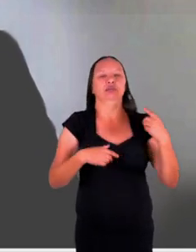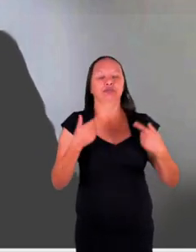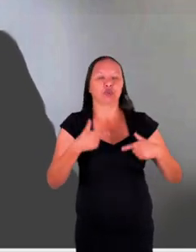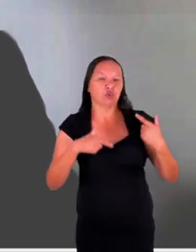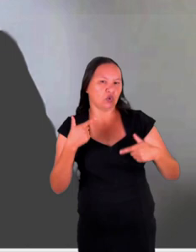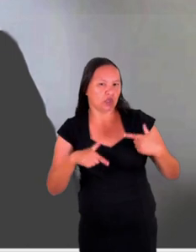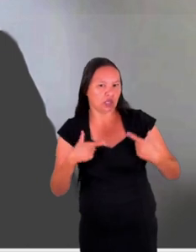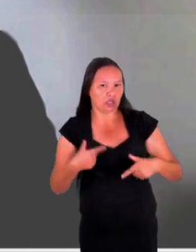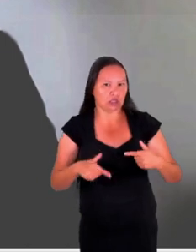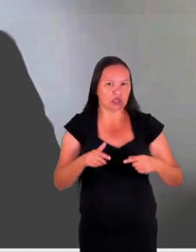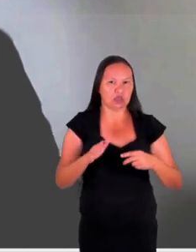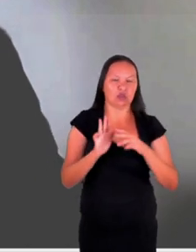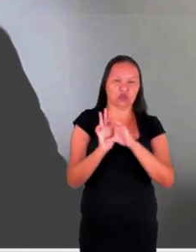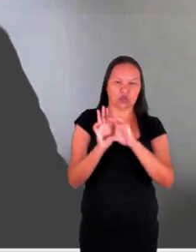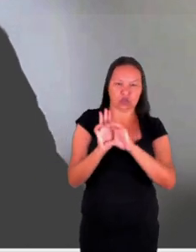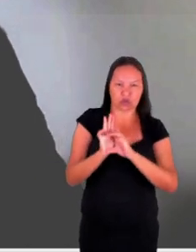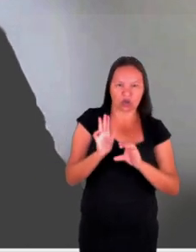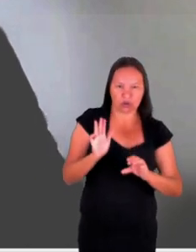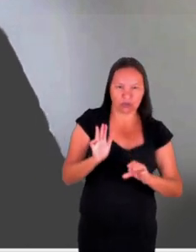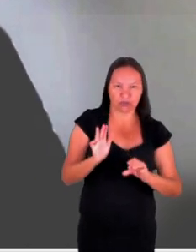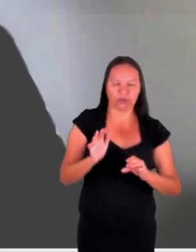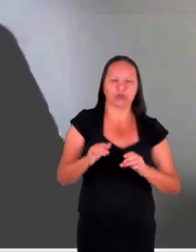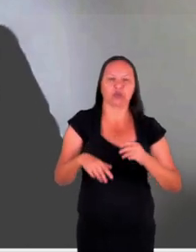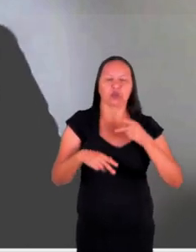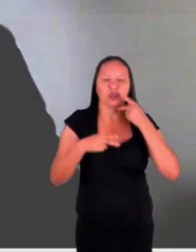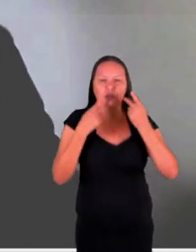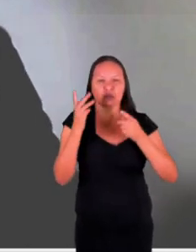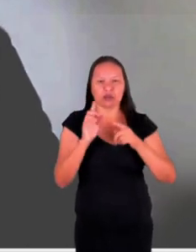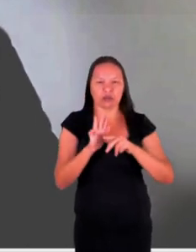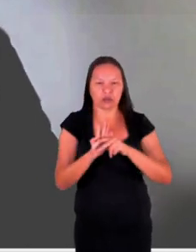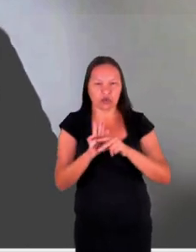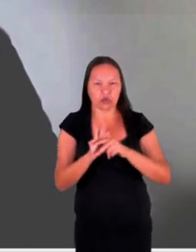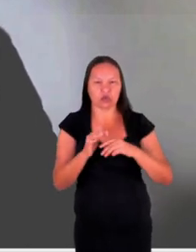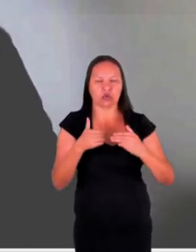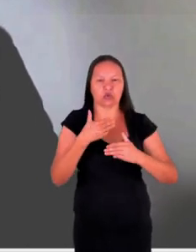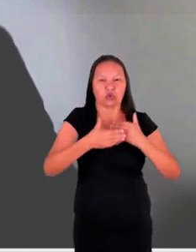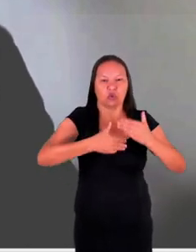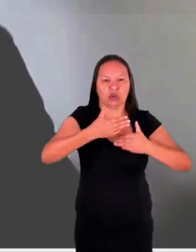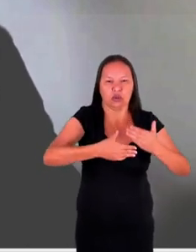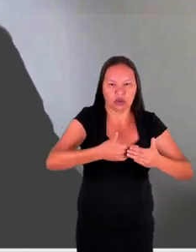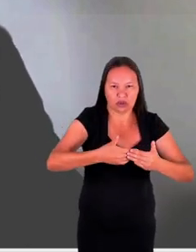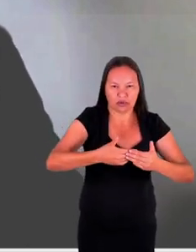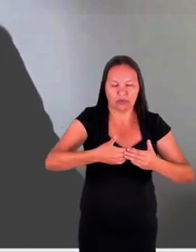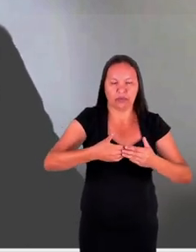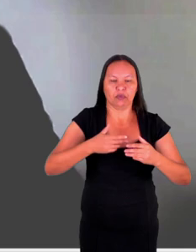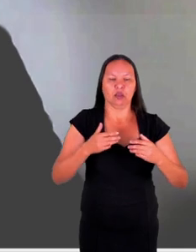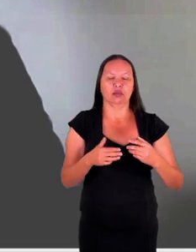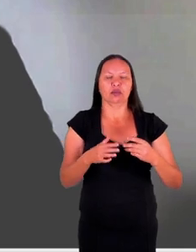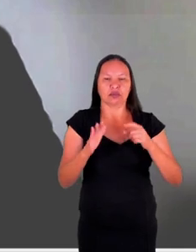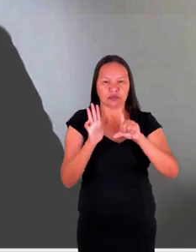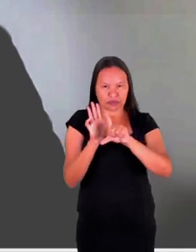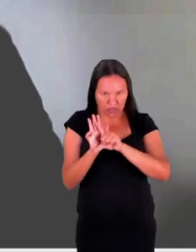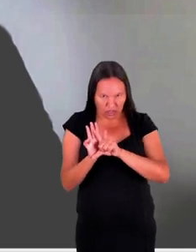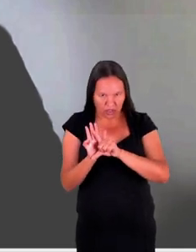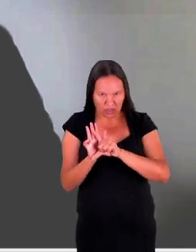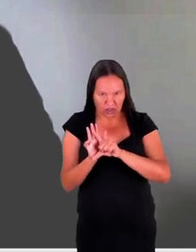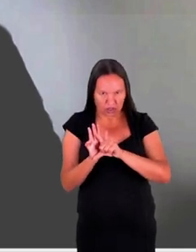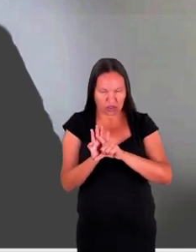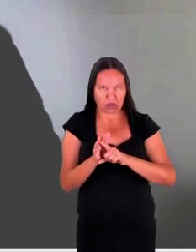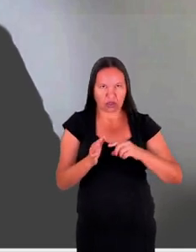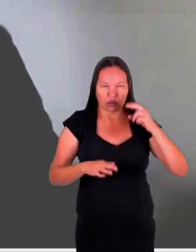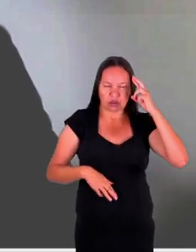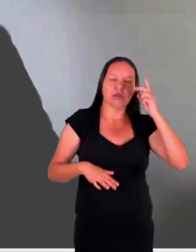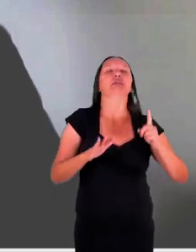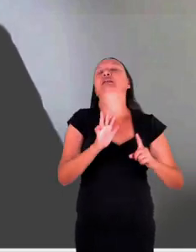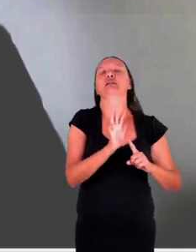concorrência institucional, que eu nomino aqui com essa concorrência institucional. Há um desavisado que leia esses atos, ele vai se